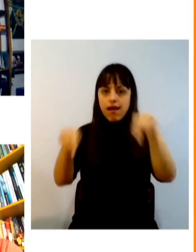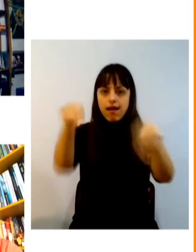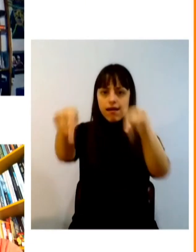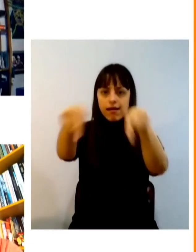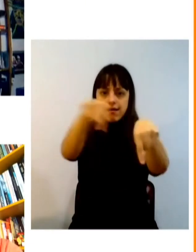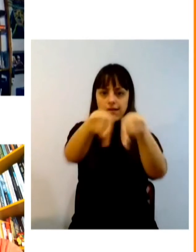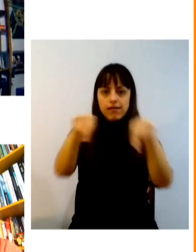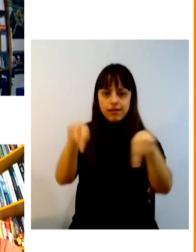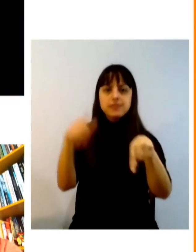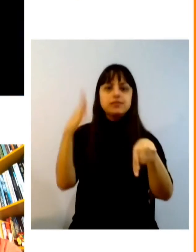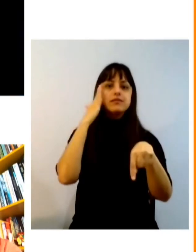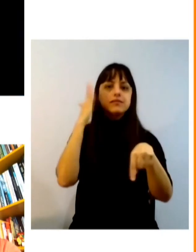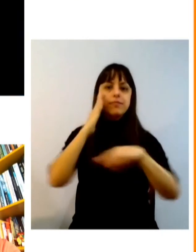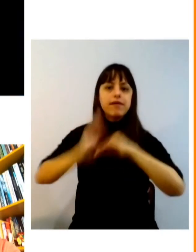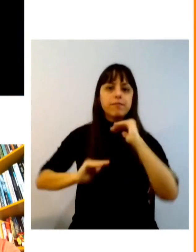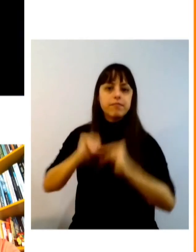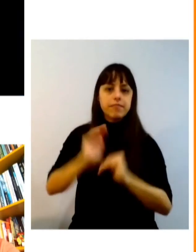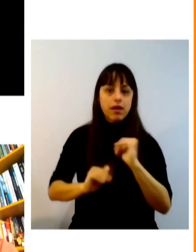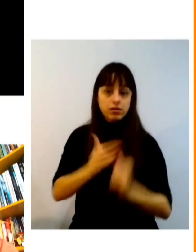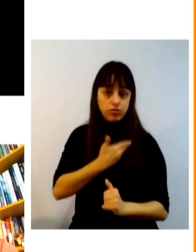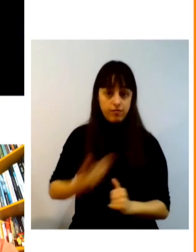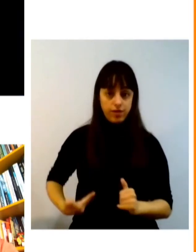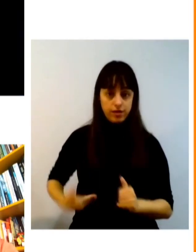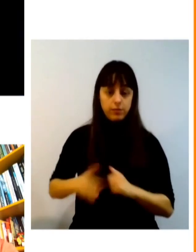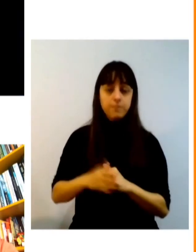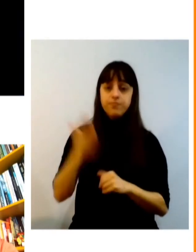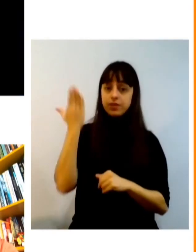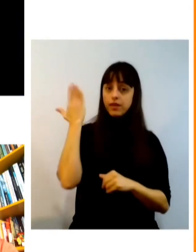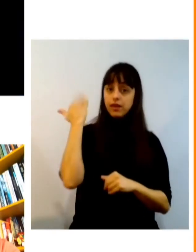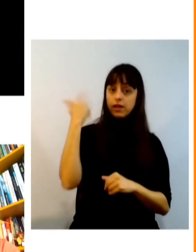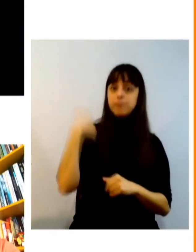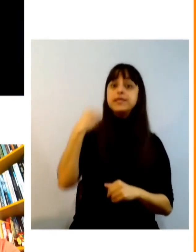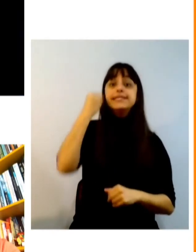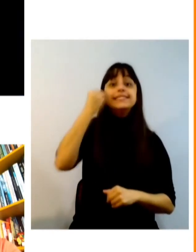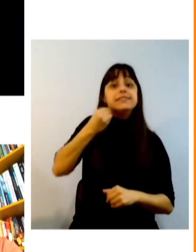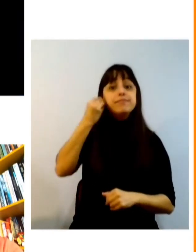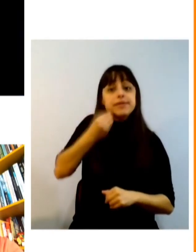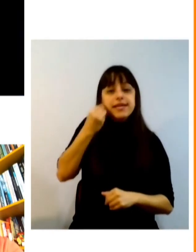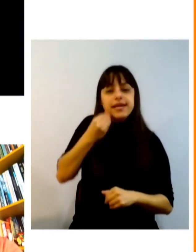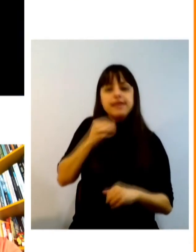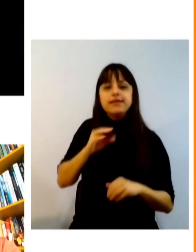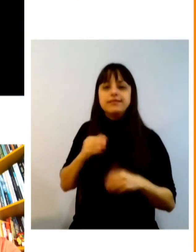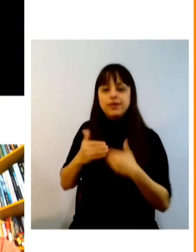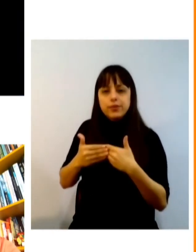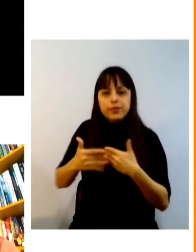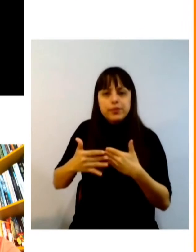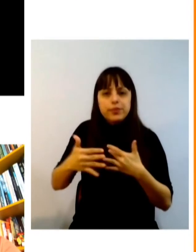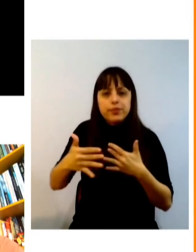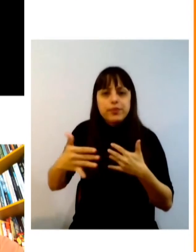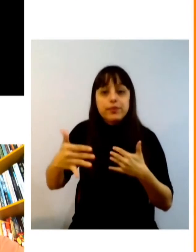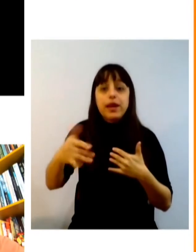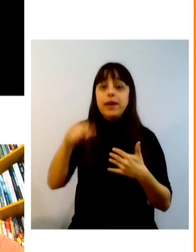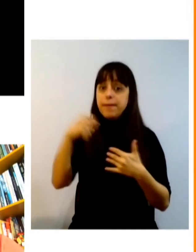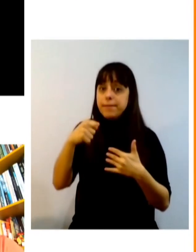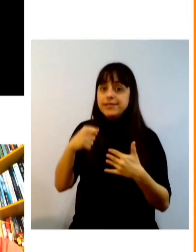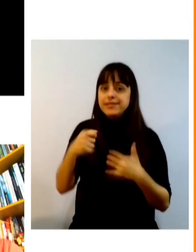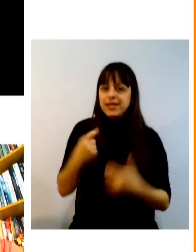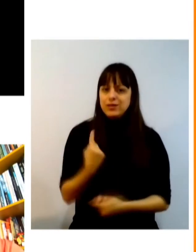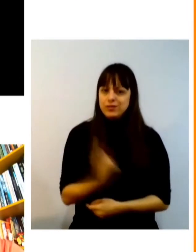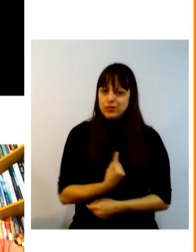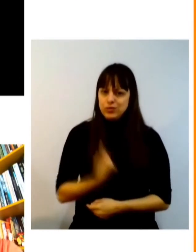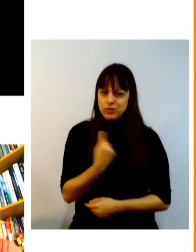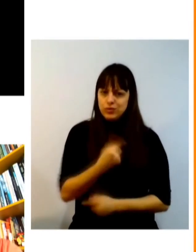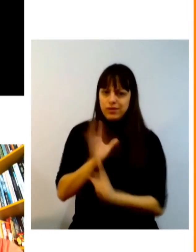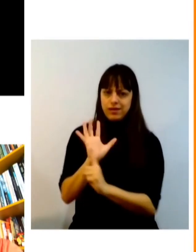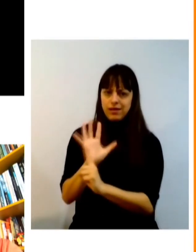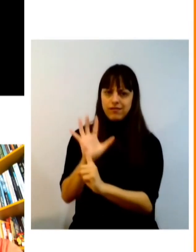espaços a minha avaliação quando eu terminei a minha experiência em que eu ajudei a criar essa massa crítica de forma